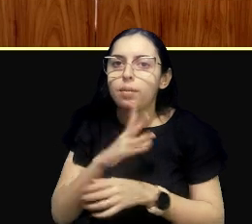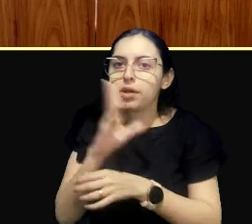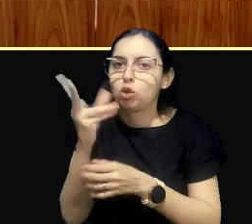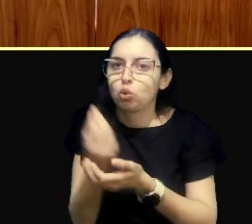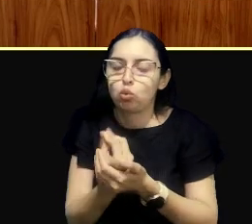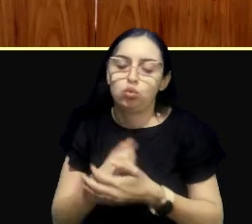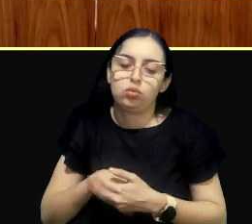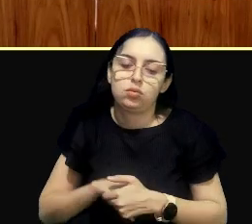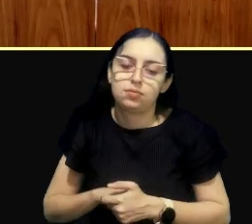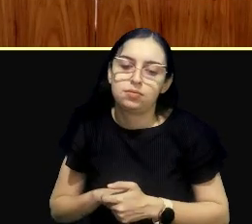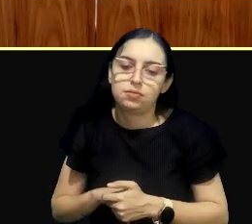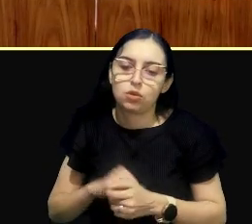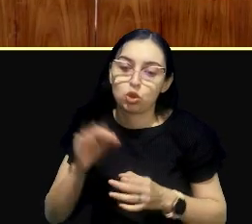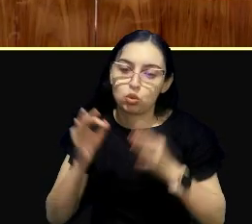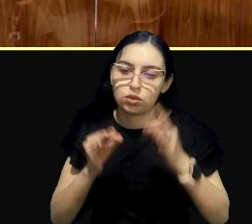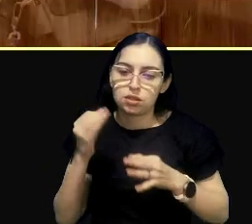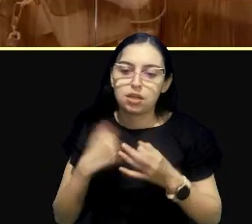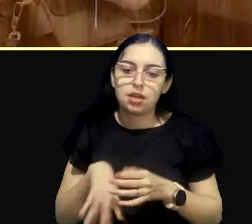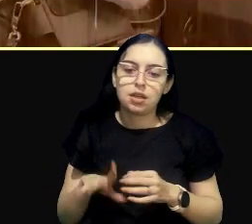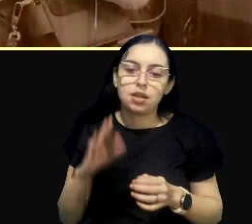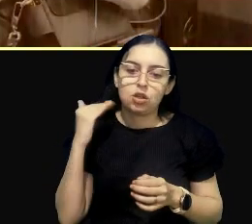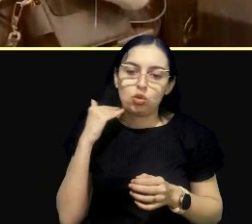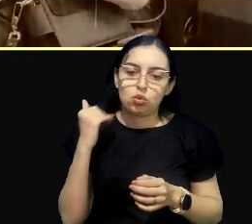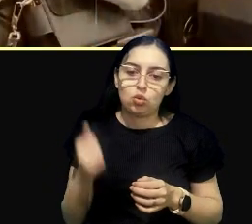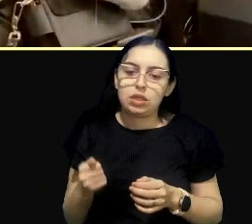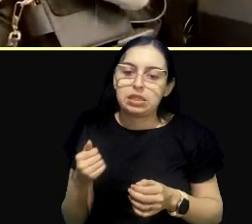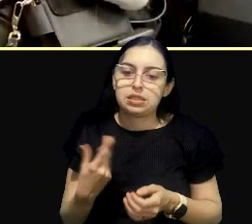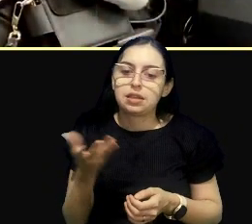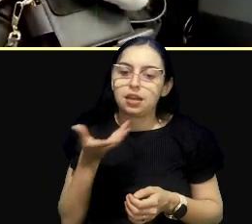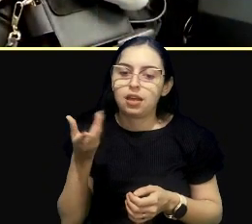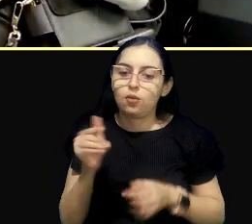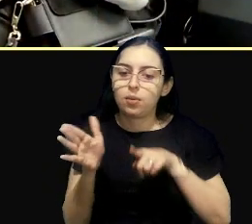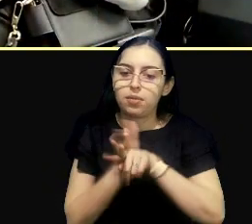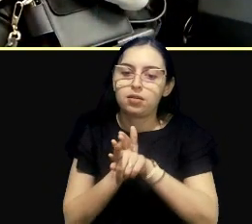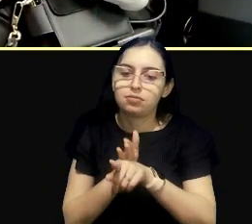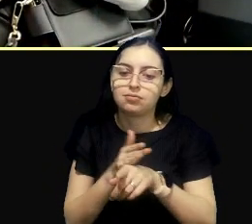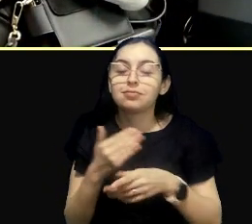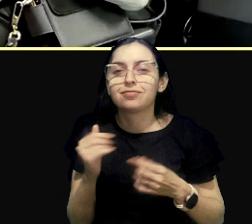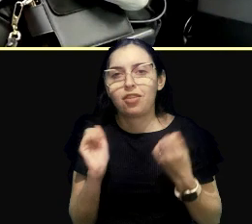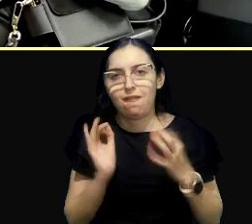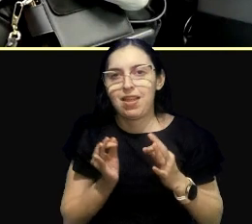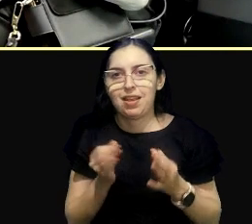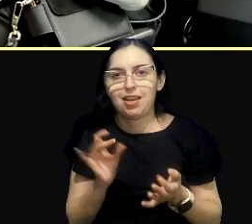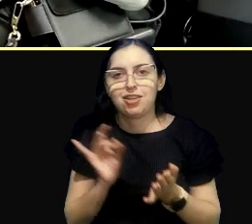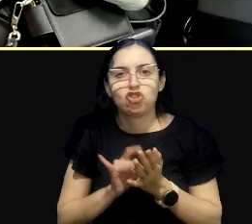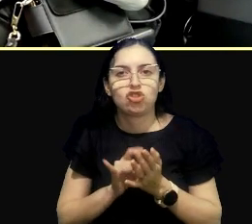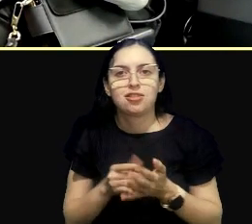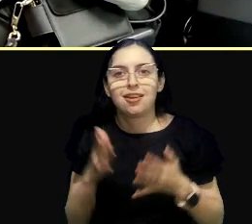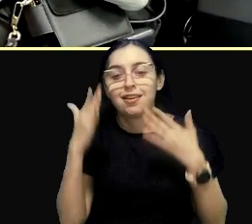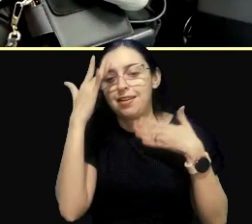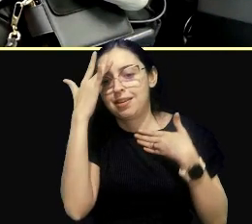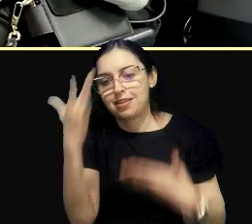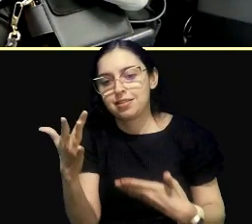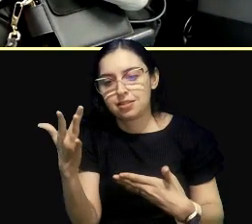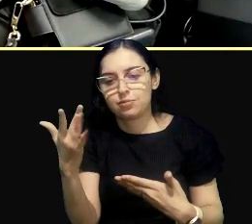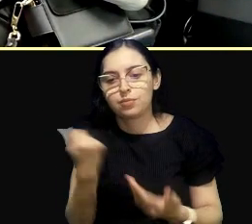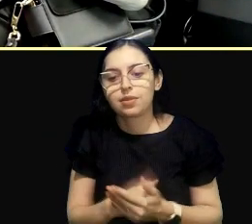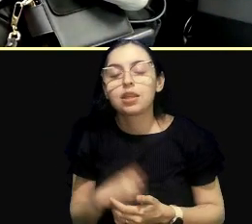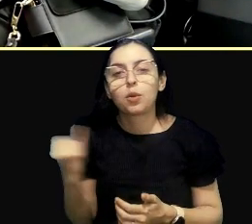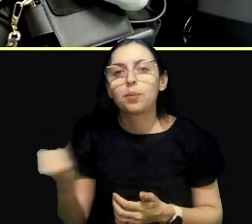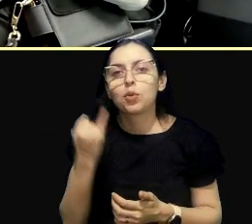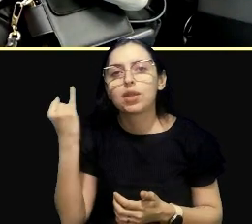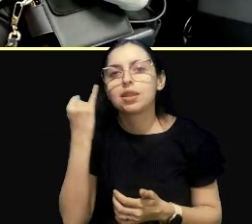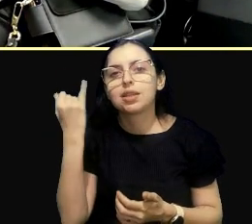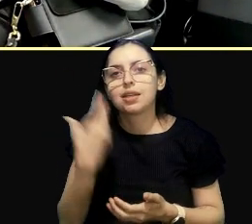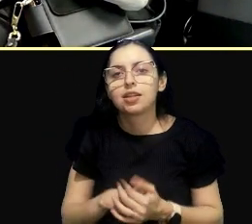A juíza Janaína quer fazer uma pergunta também. Na verdade, agradecer, professor Davi, professora Kátia, é muito importante como,